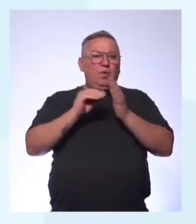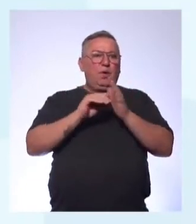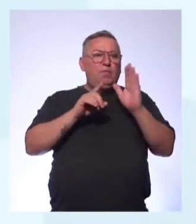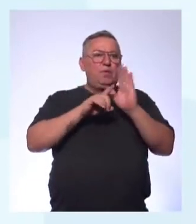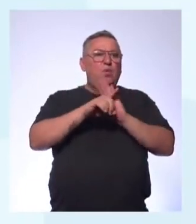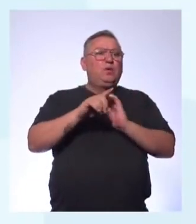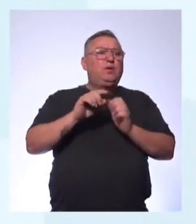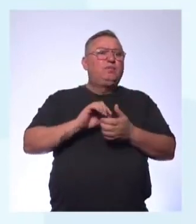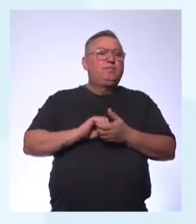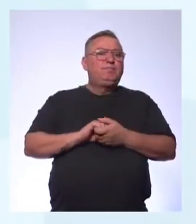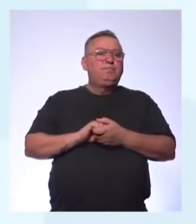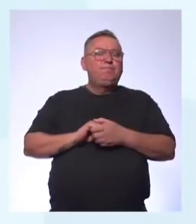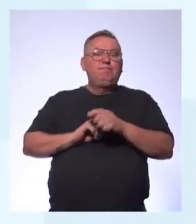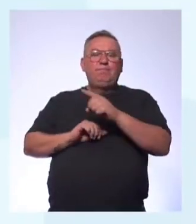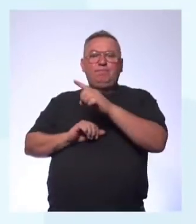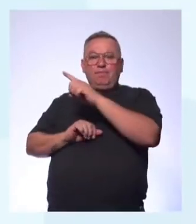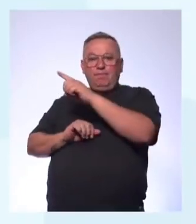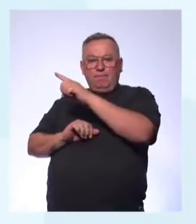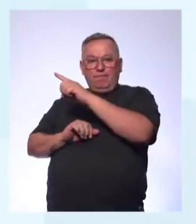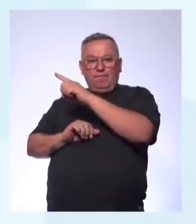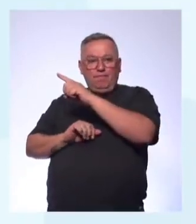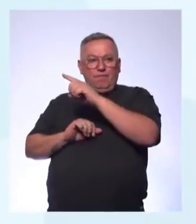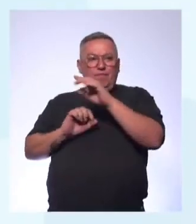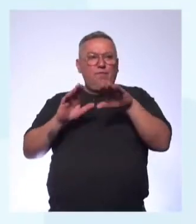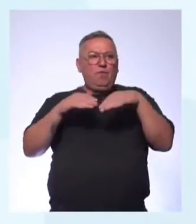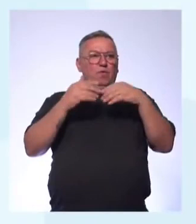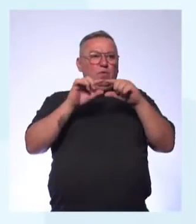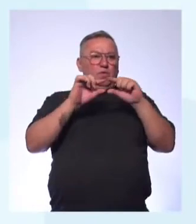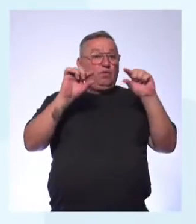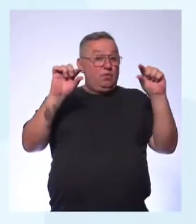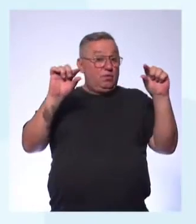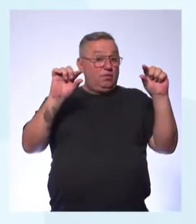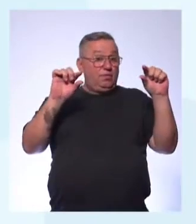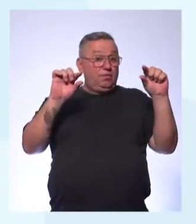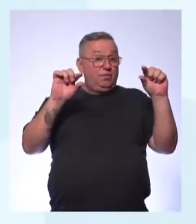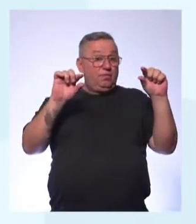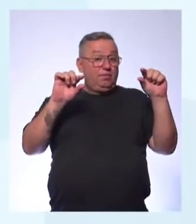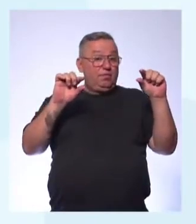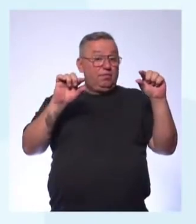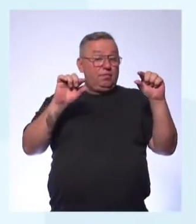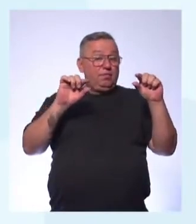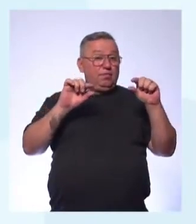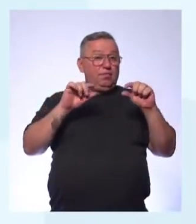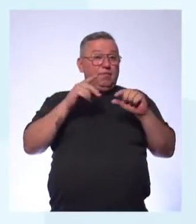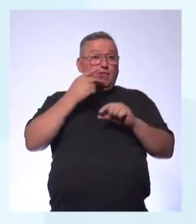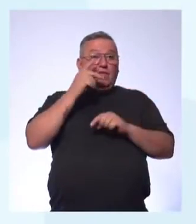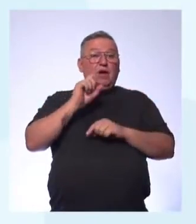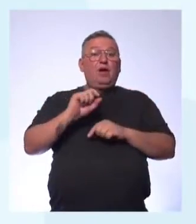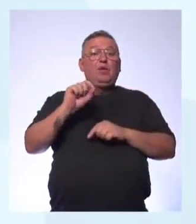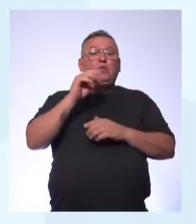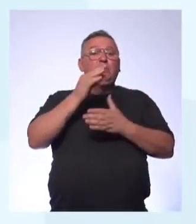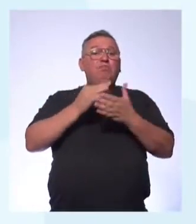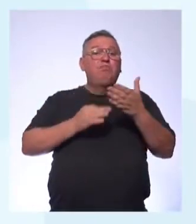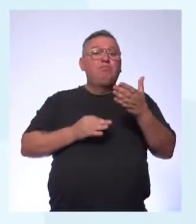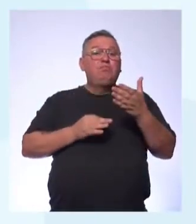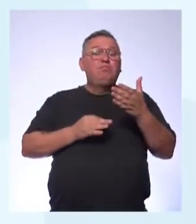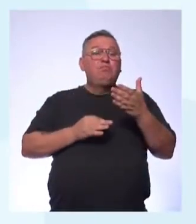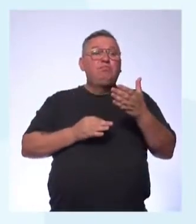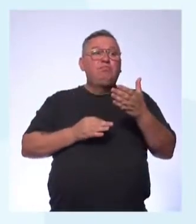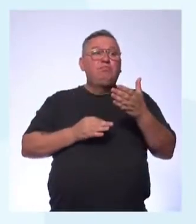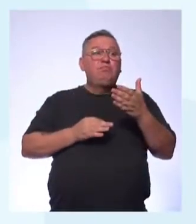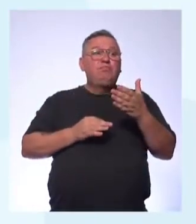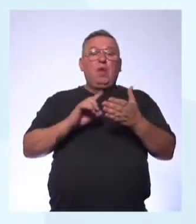pergunta What is the title? Qual é o título? What is it about? Sobre o é o texto? Não